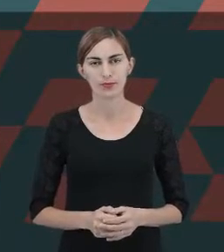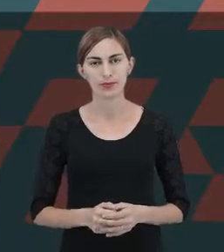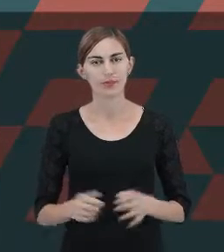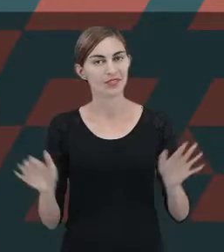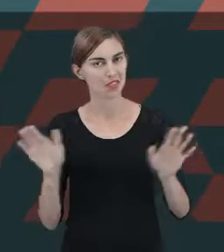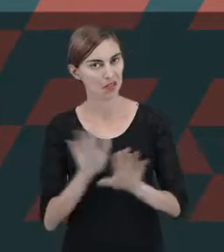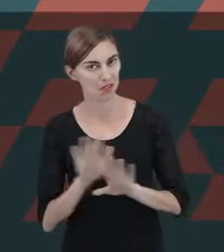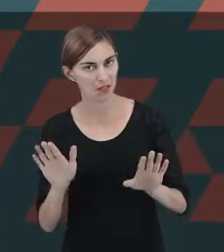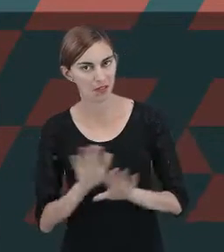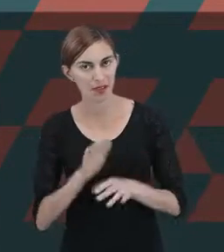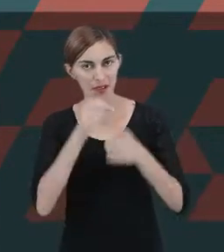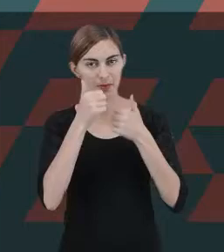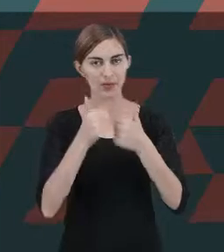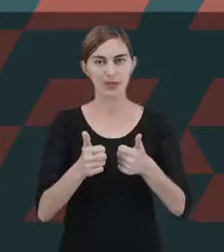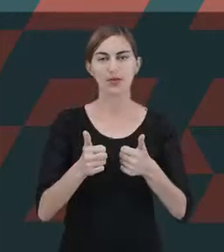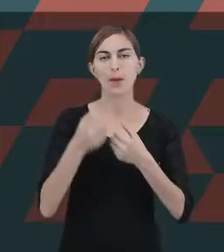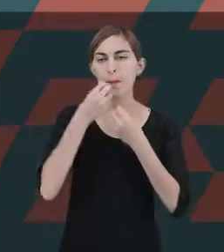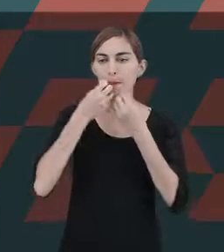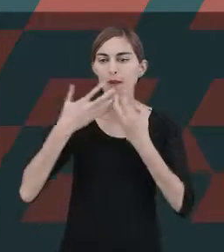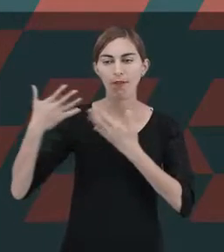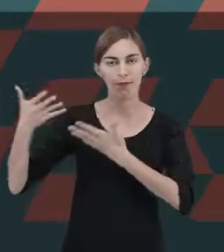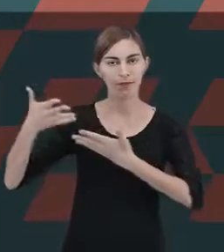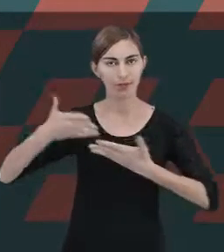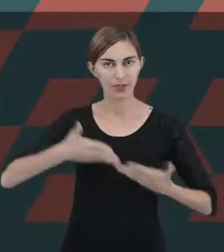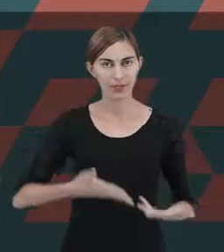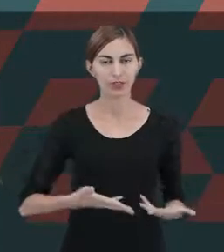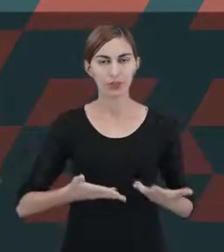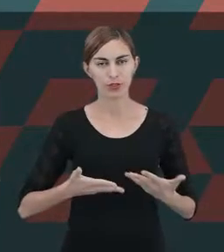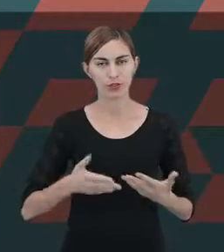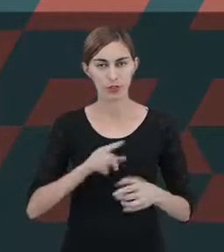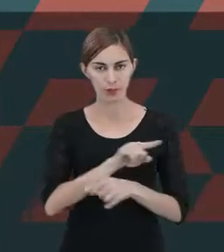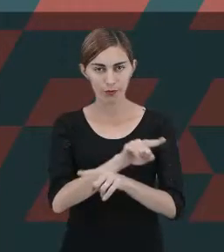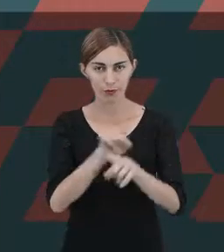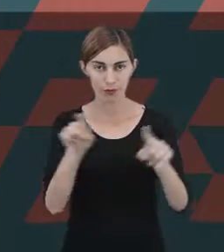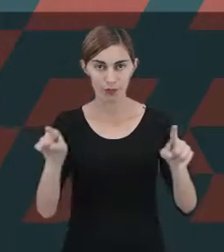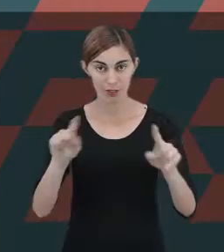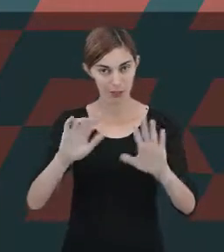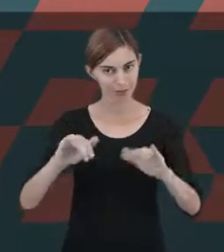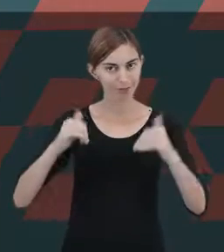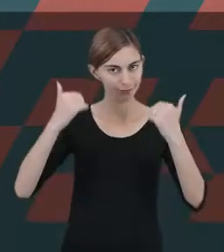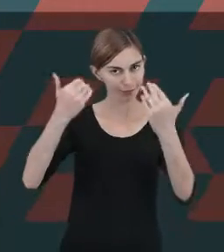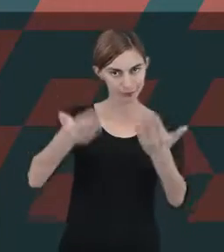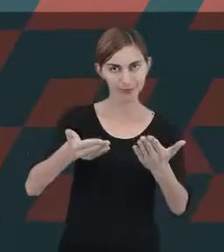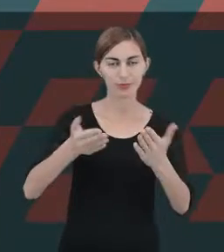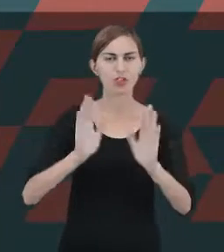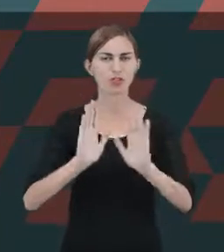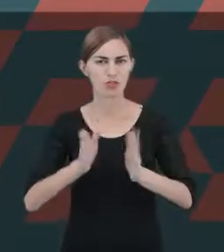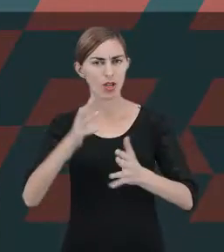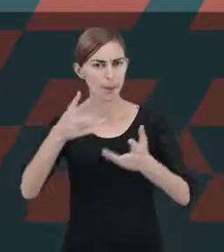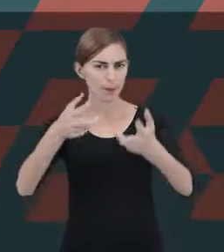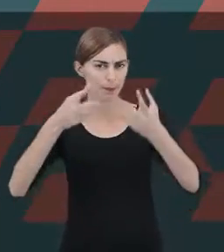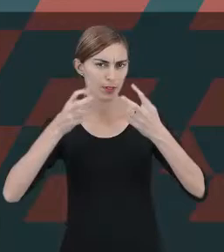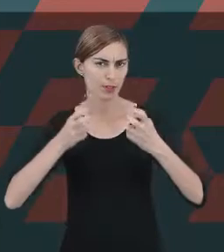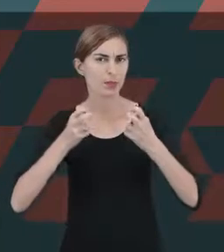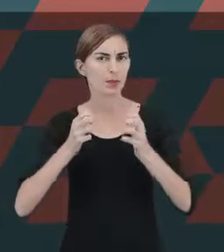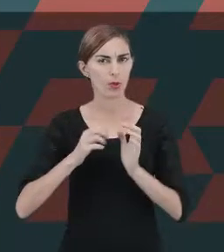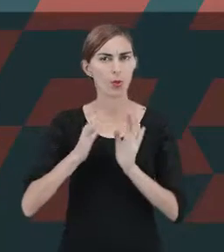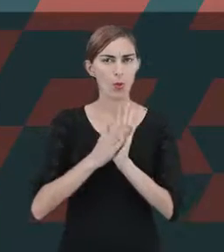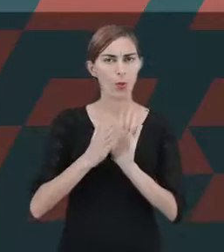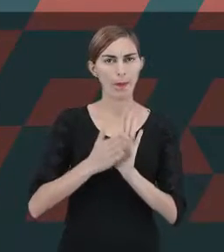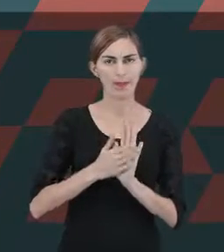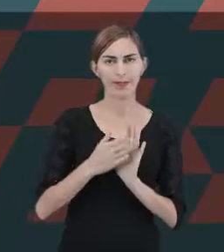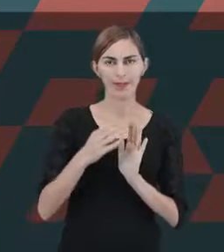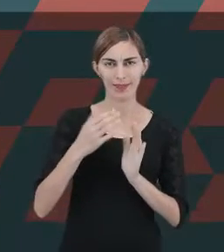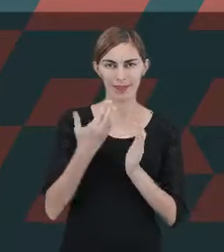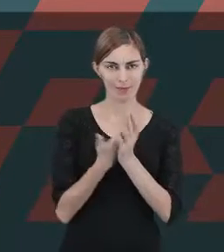Olá pessoal, sejam bem-vindos! Você que está aí do outro lado, já percebeu na nossa competência 1 que